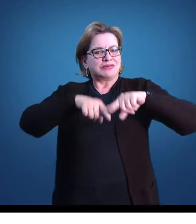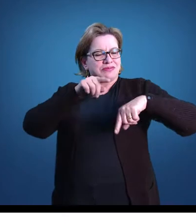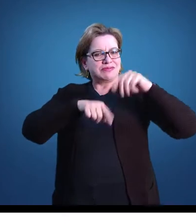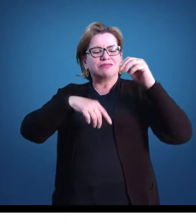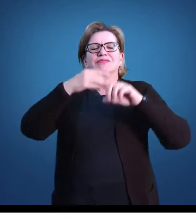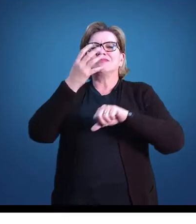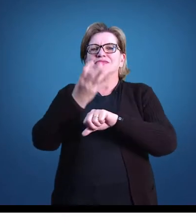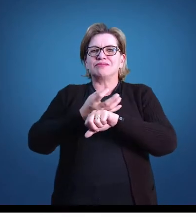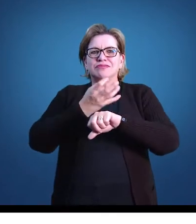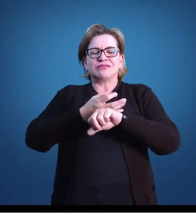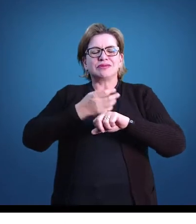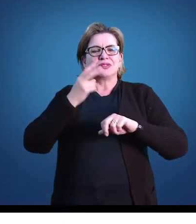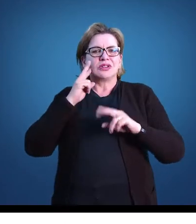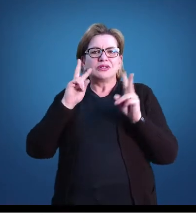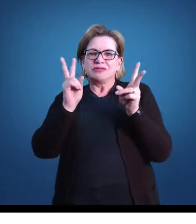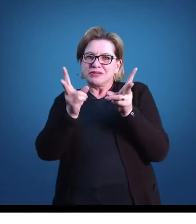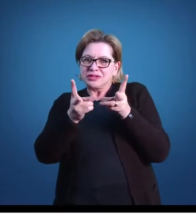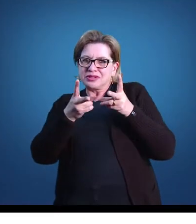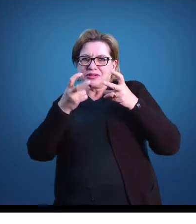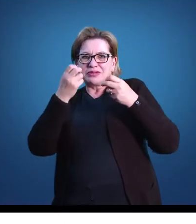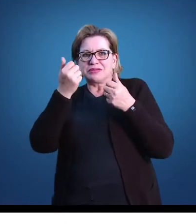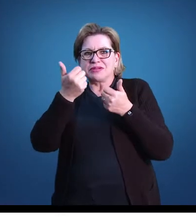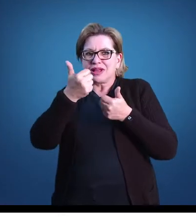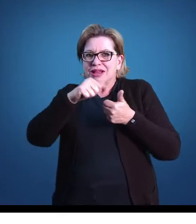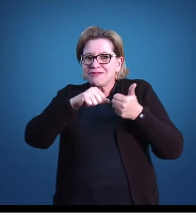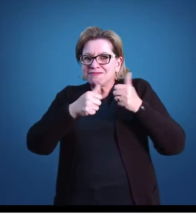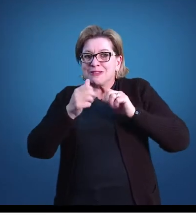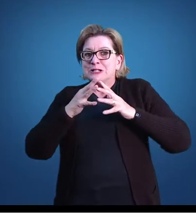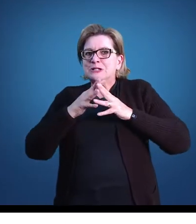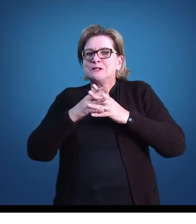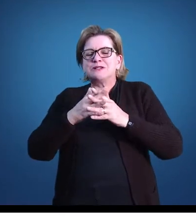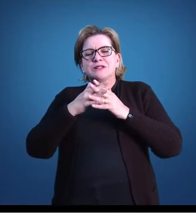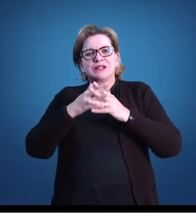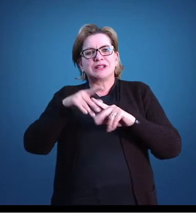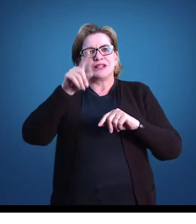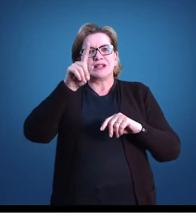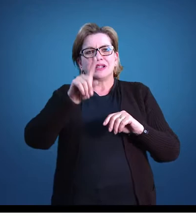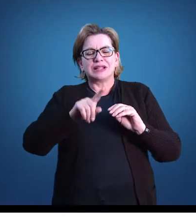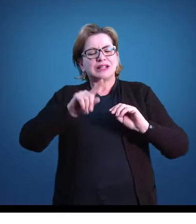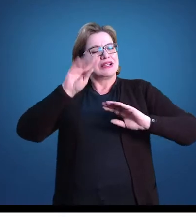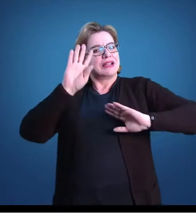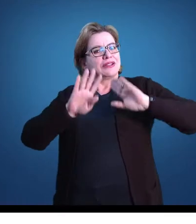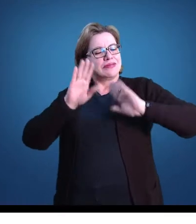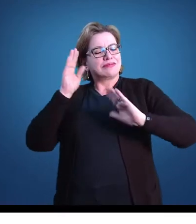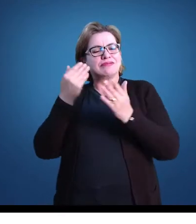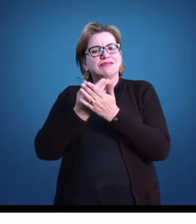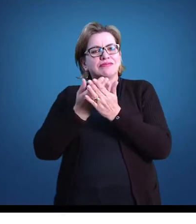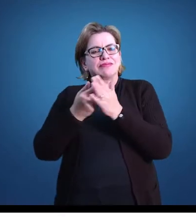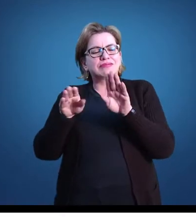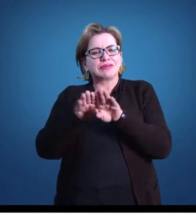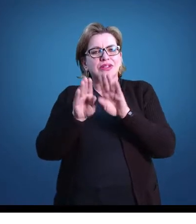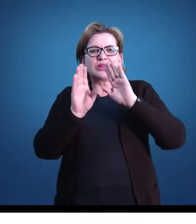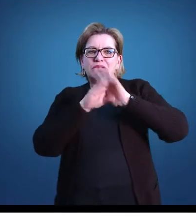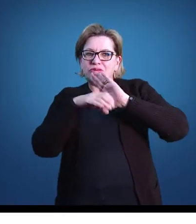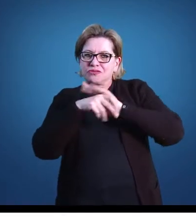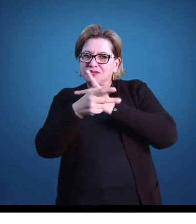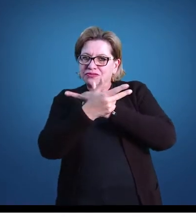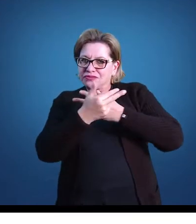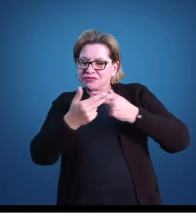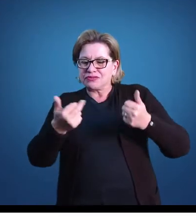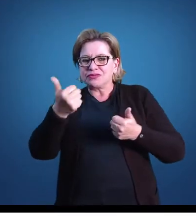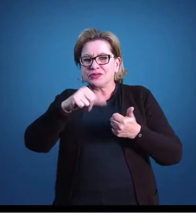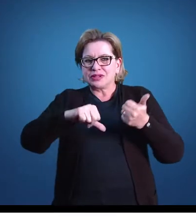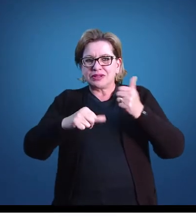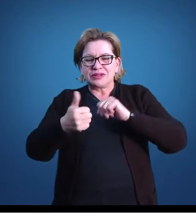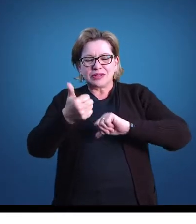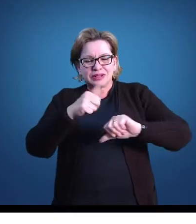disciplina que a avaliação é um processo bastante complexo. Vimos também alguns conceitos de avaliação. Nós vimos